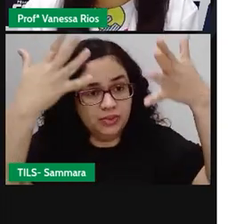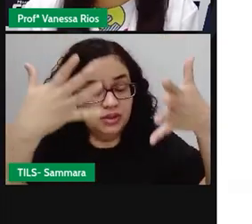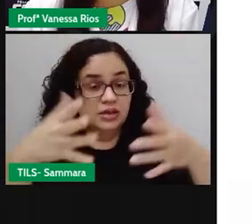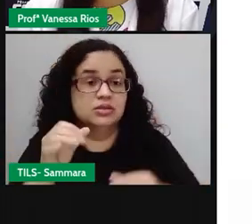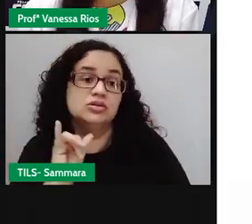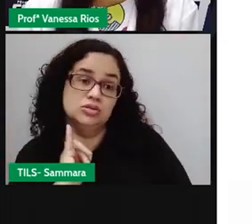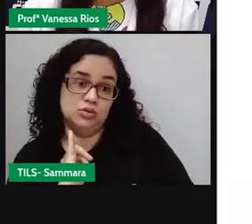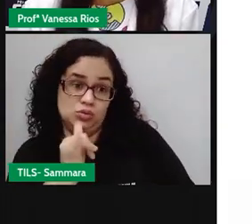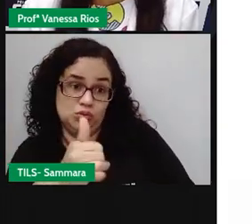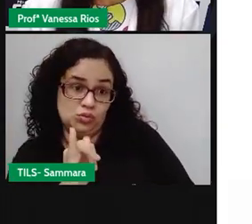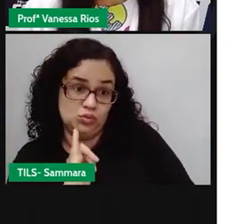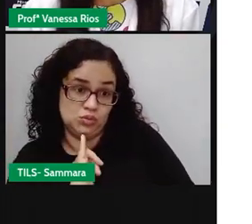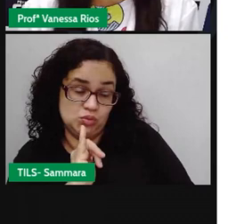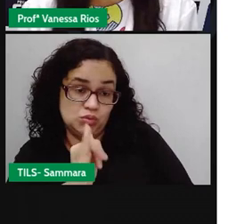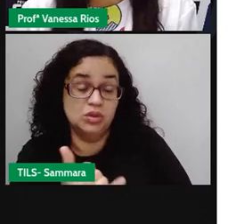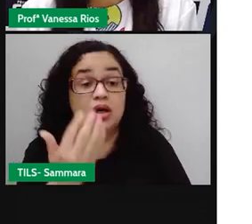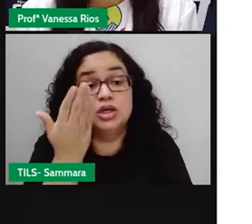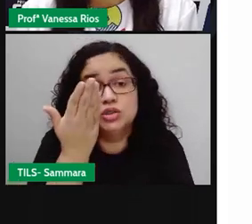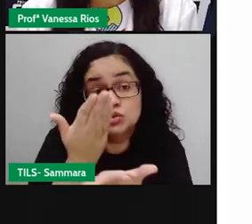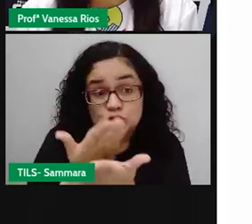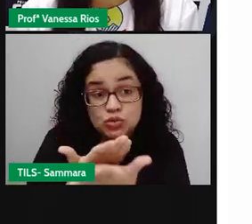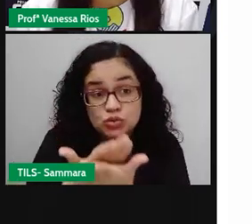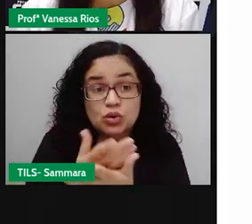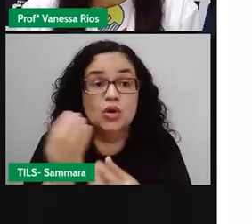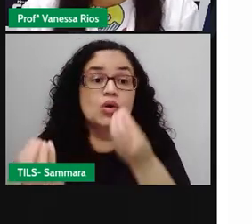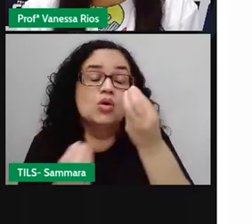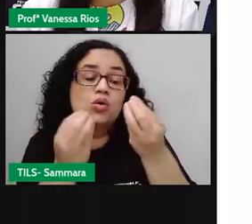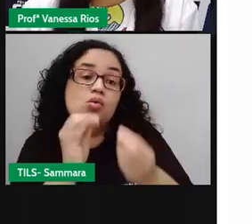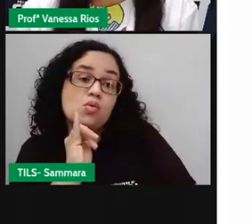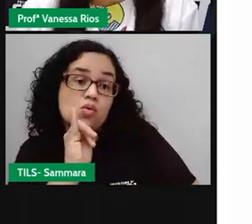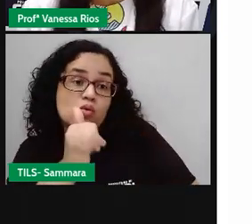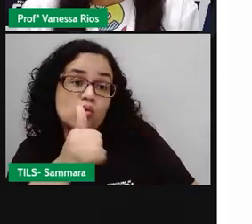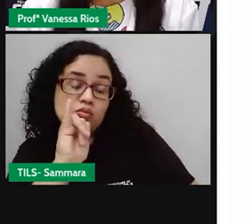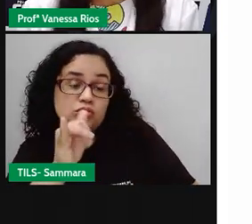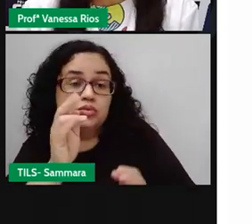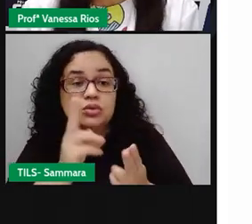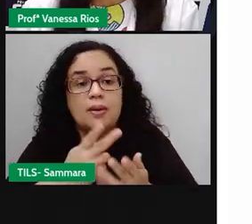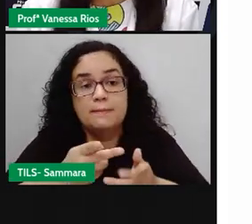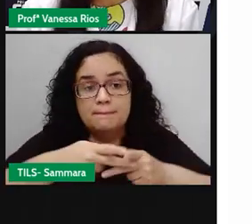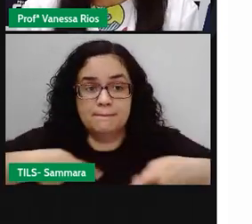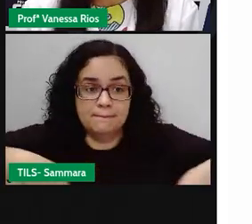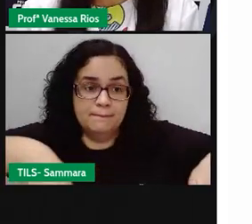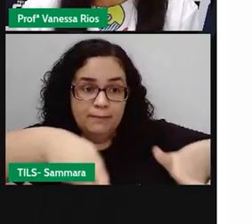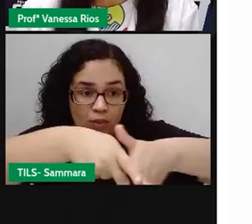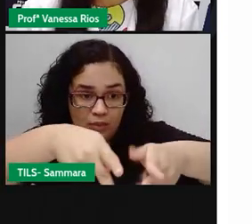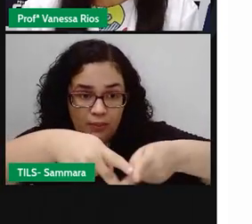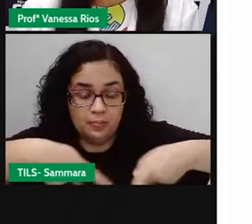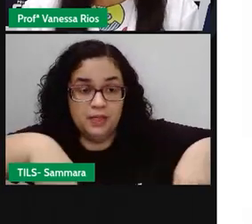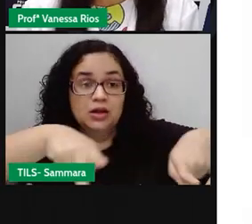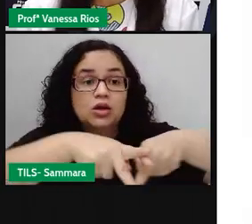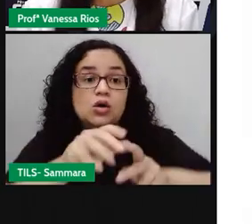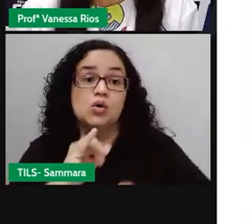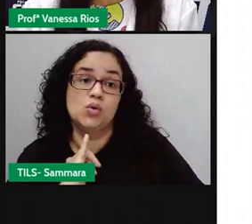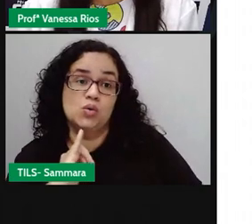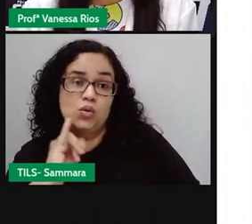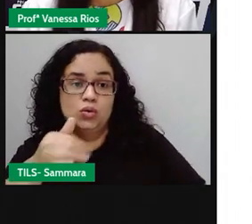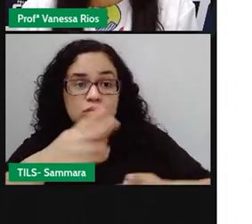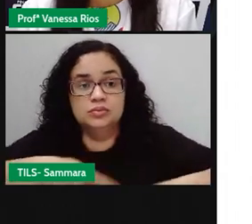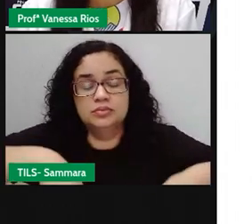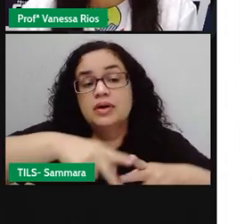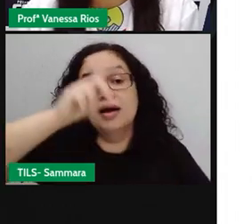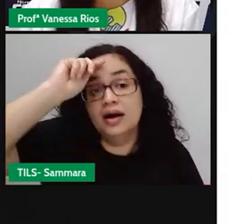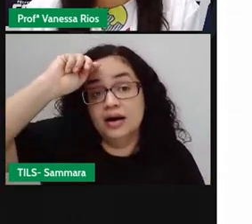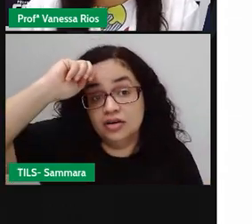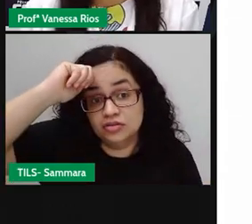contos, não é? Já estudamos sobre contos populares, estudamos também sobre contos populares afro